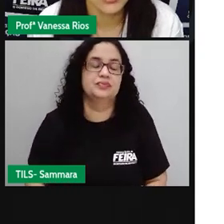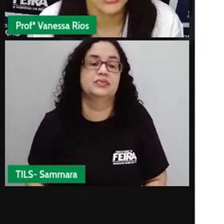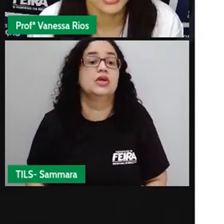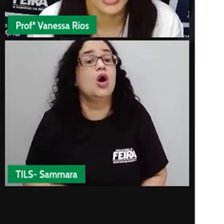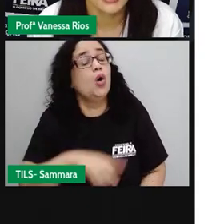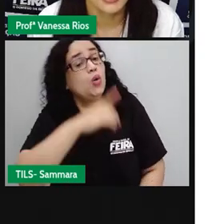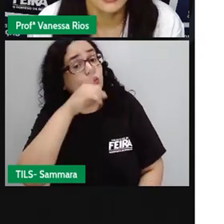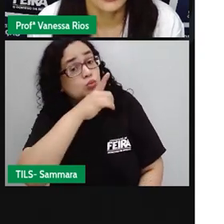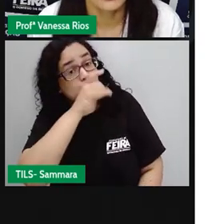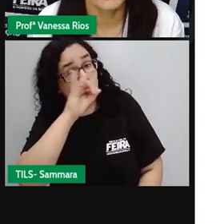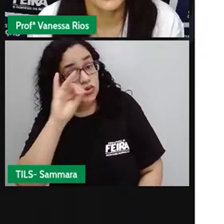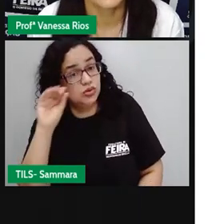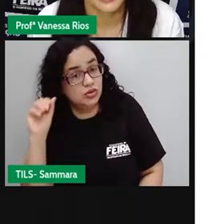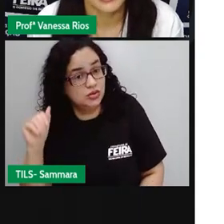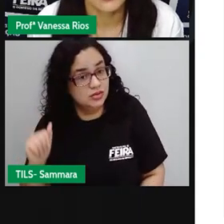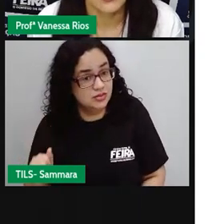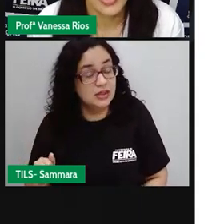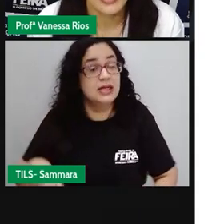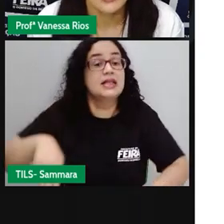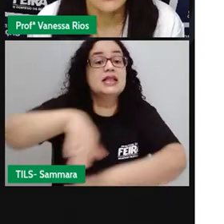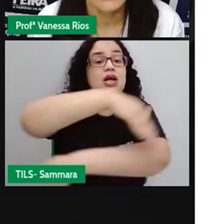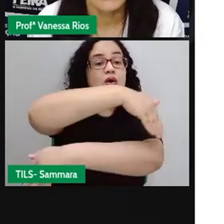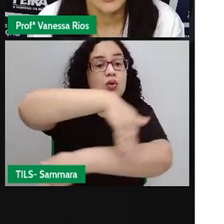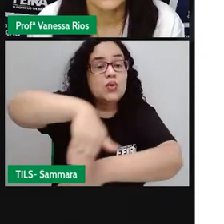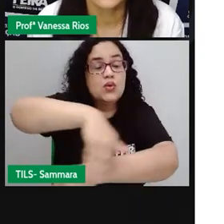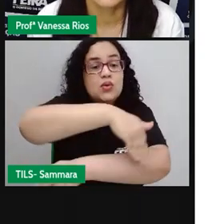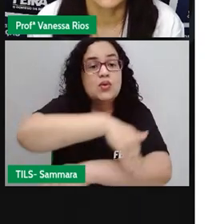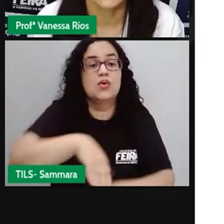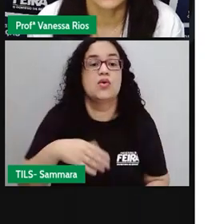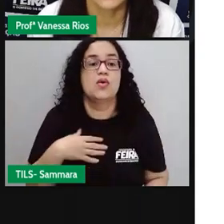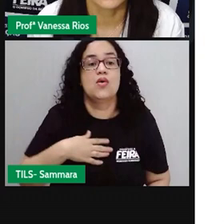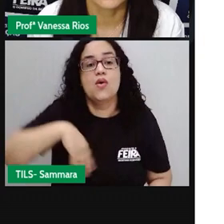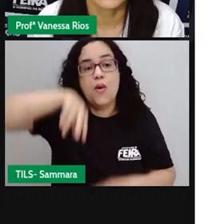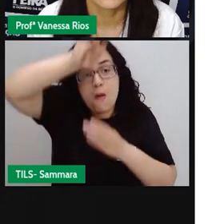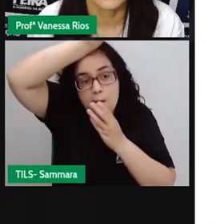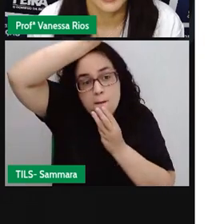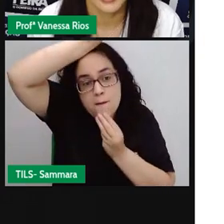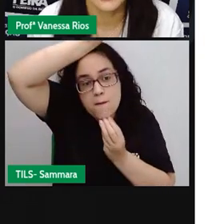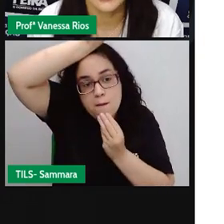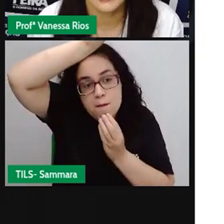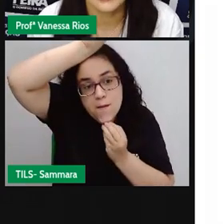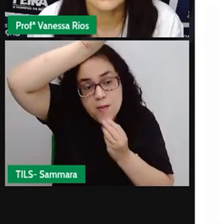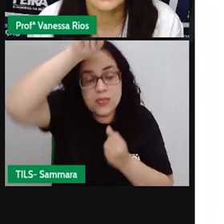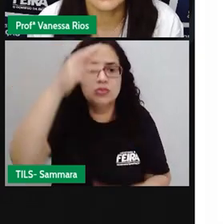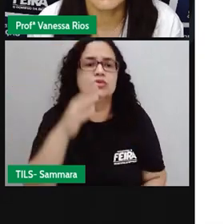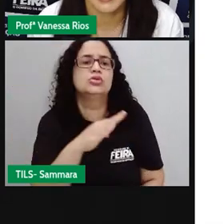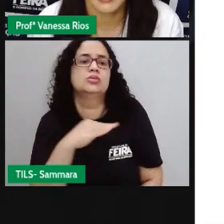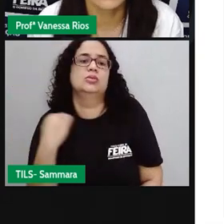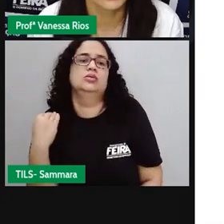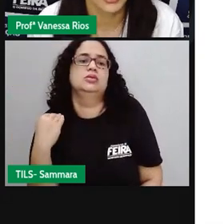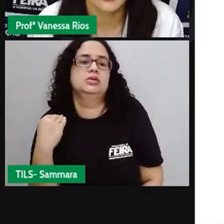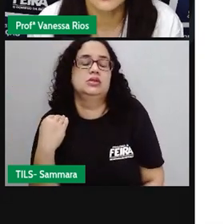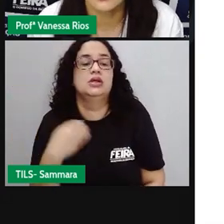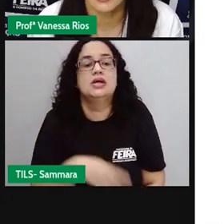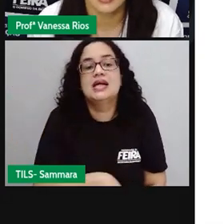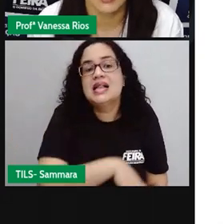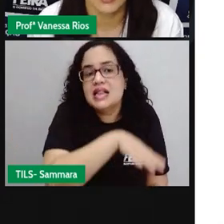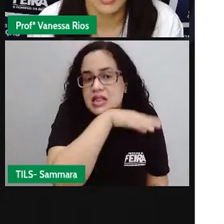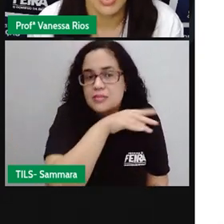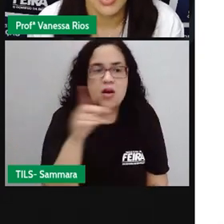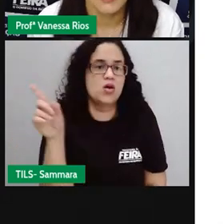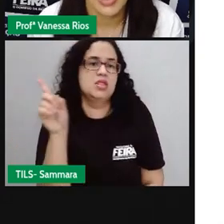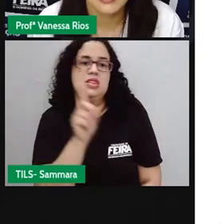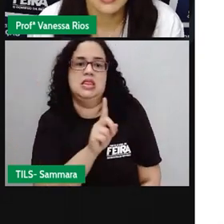Um dia, no meio da rua, um bode morto. A quem esse animal, nós,